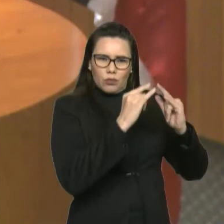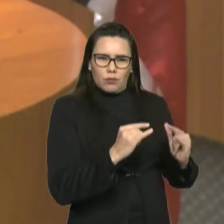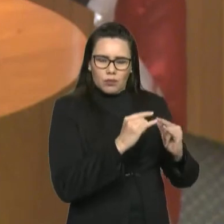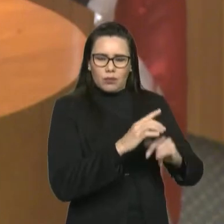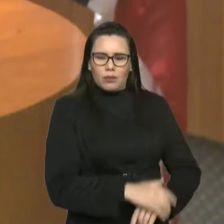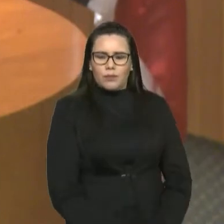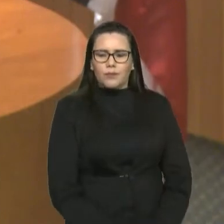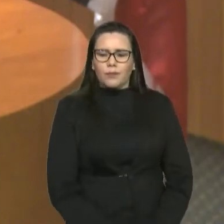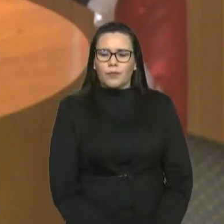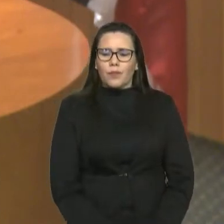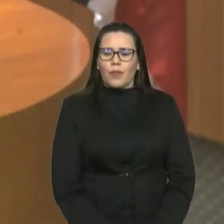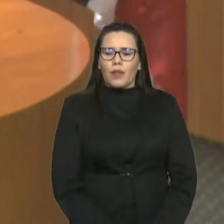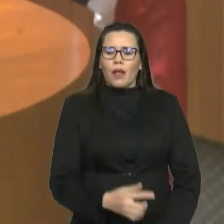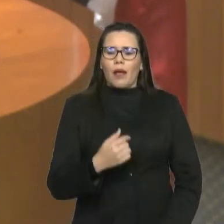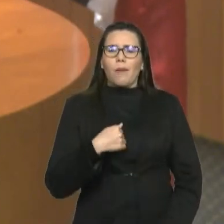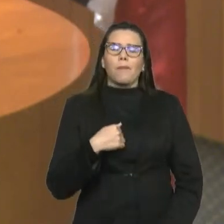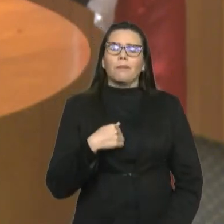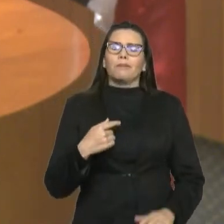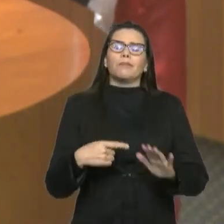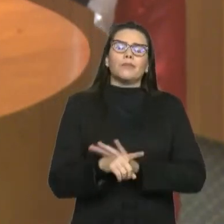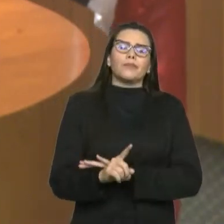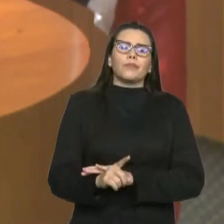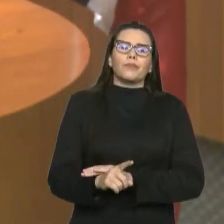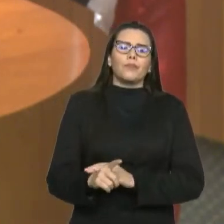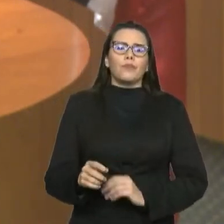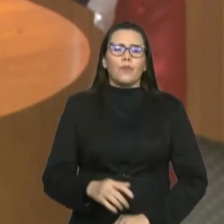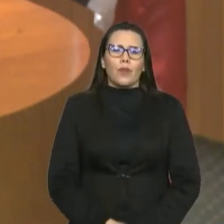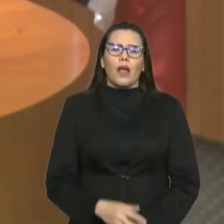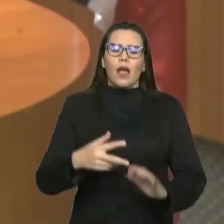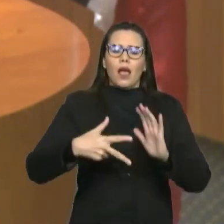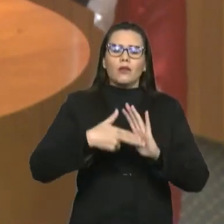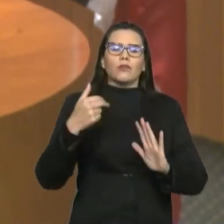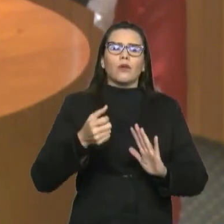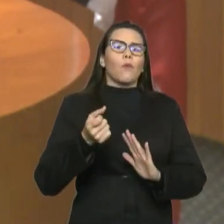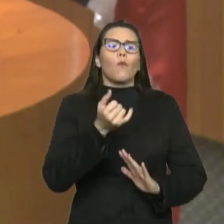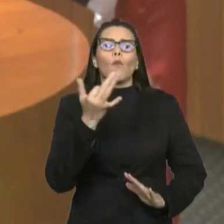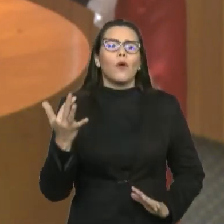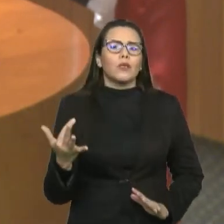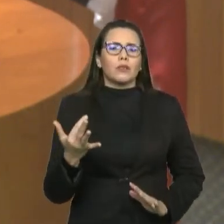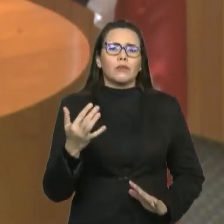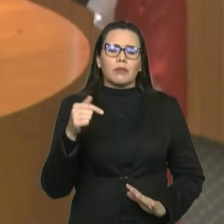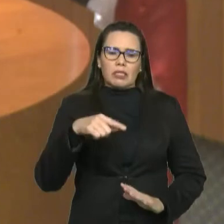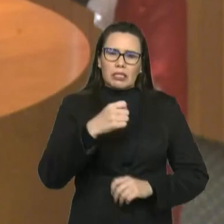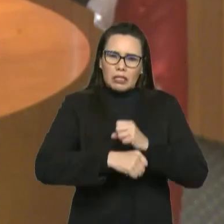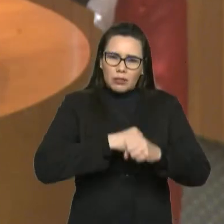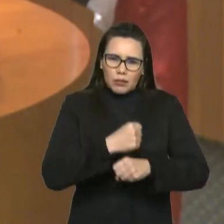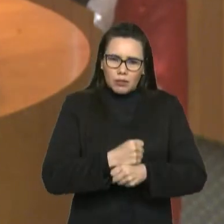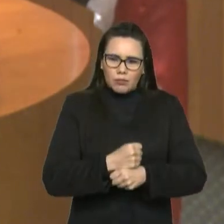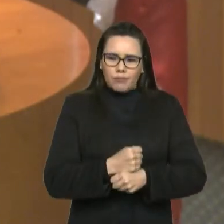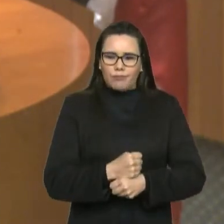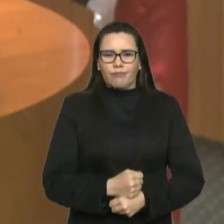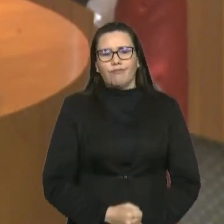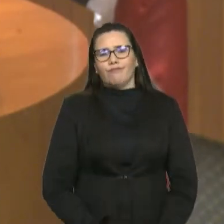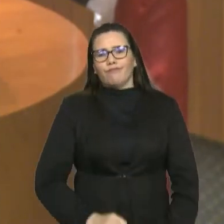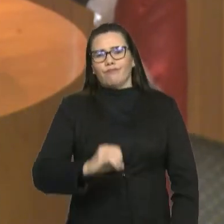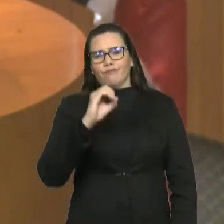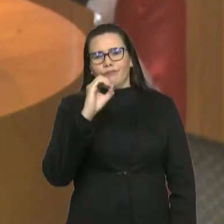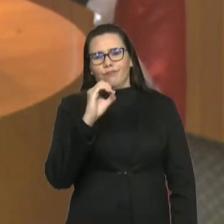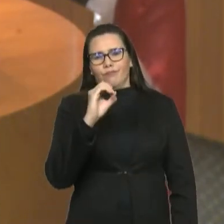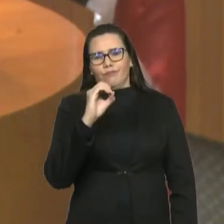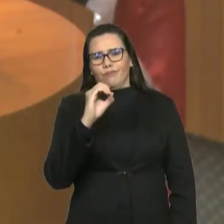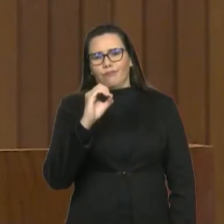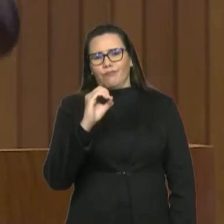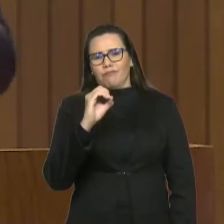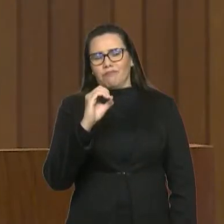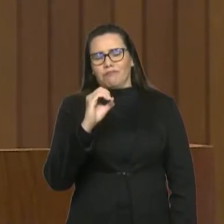quantas castrações a Prefeitura realizou? Zero. Nenhuma. Eu desafio a mostrar uma